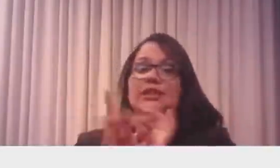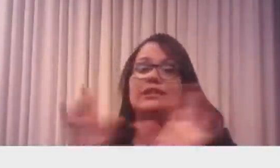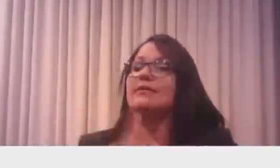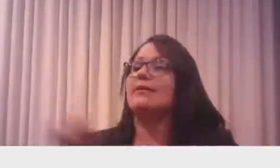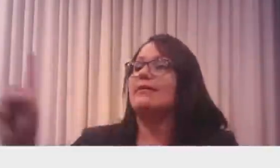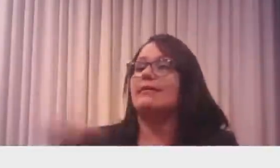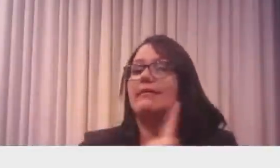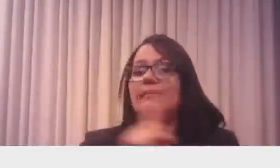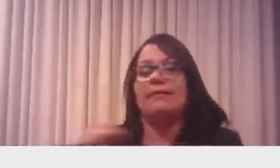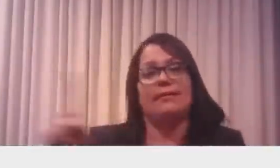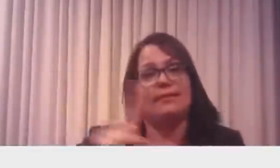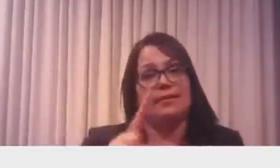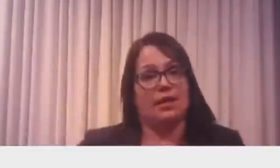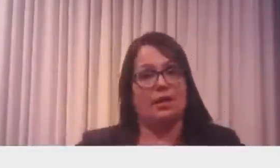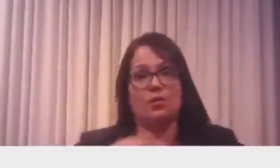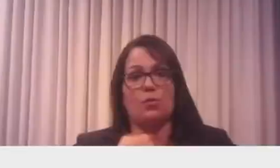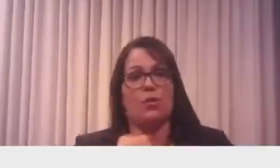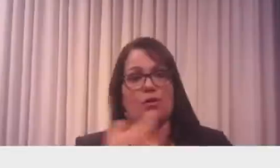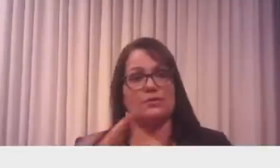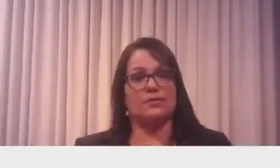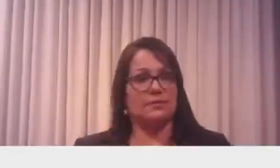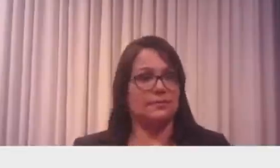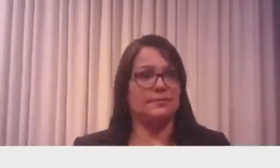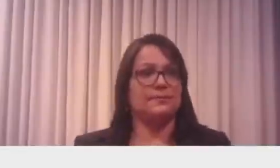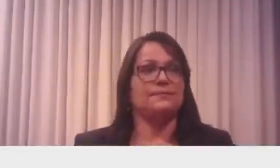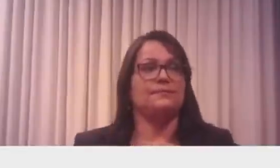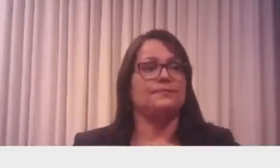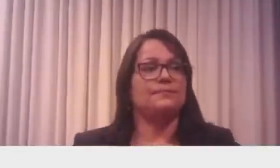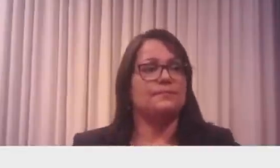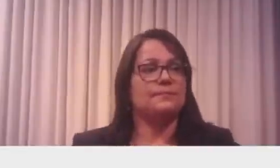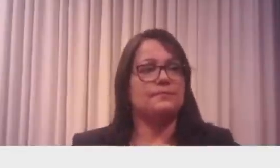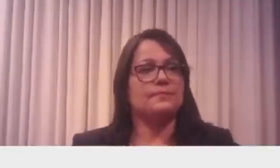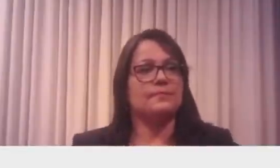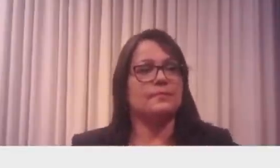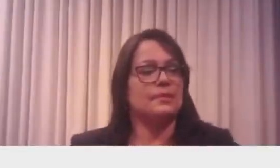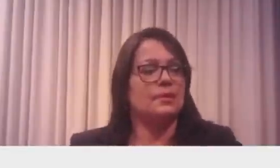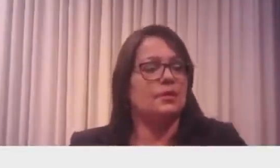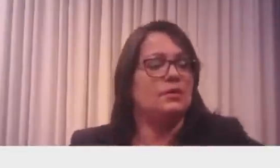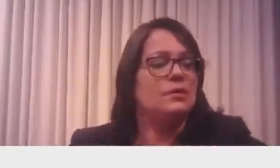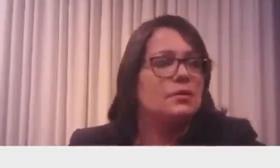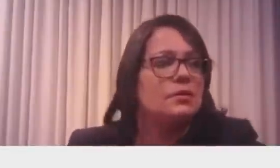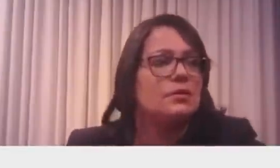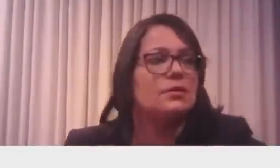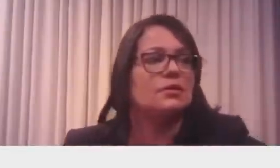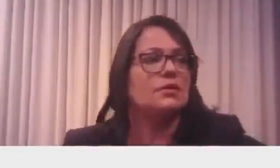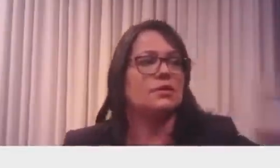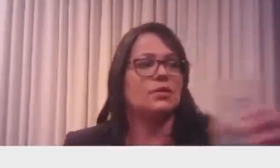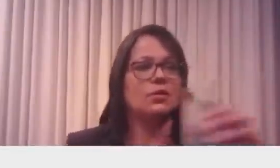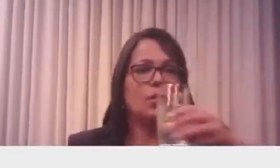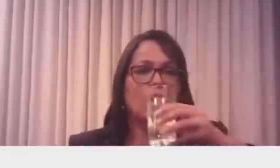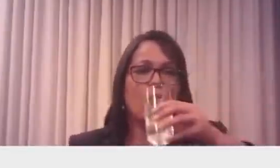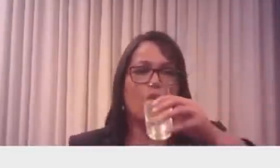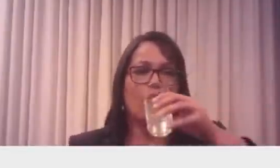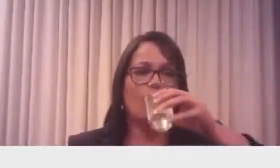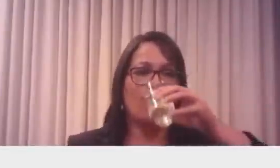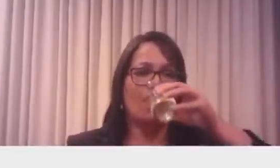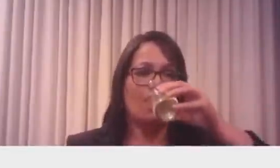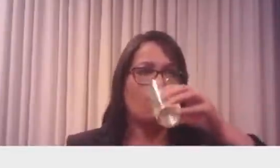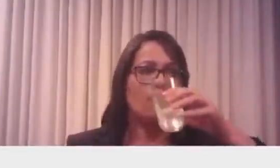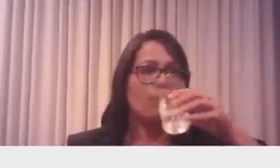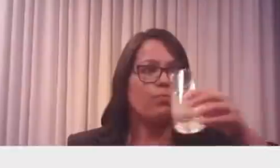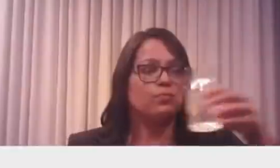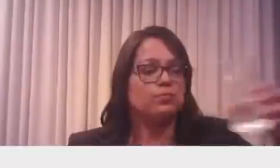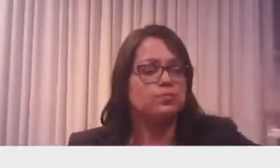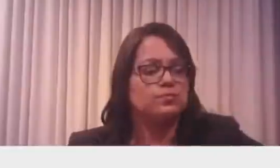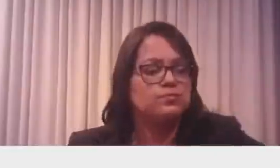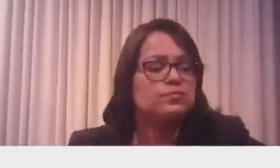Quem? Quem que é vacina? Os dois estão vacinados. Quem os dois? Deixa eu falar o que está. Ah, os dois. Eu espero